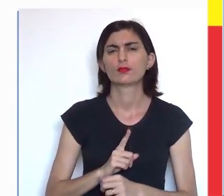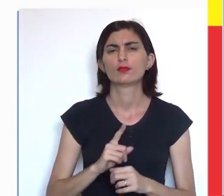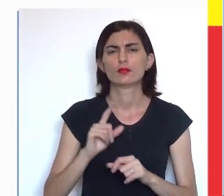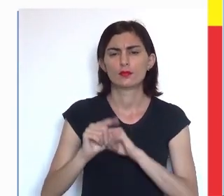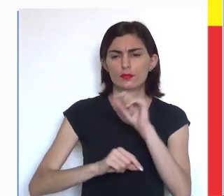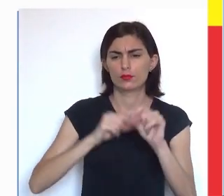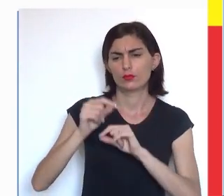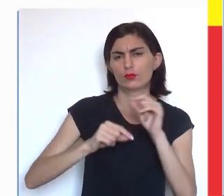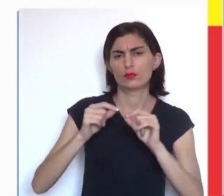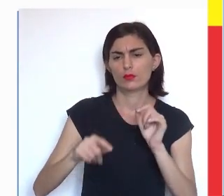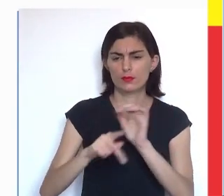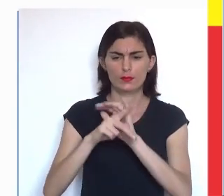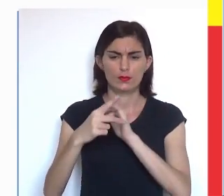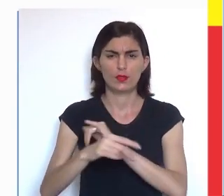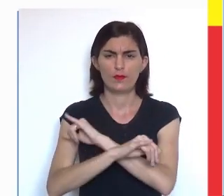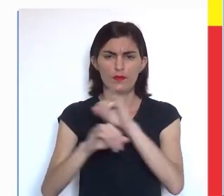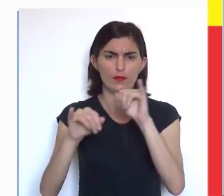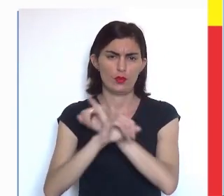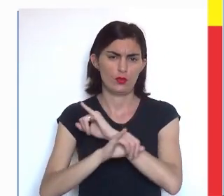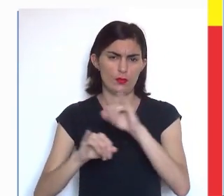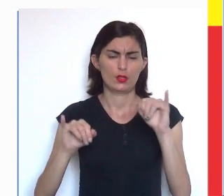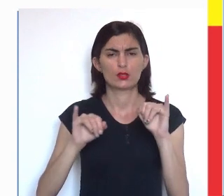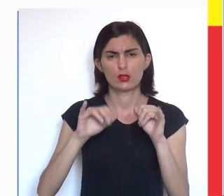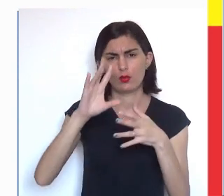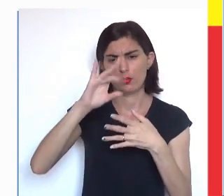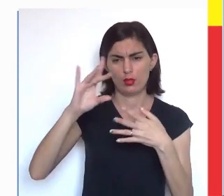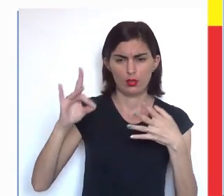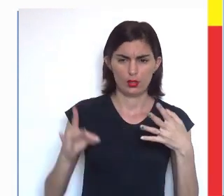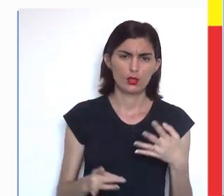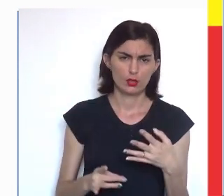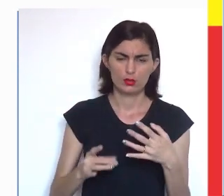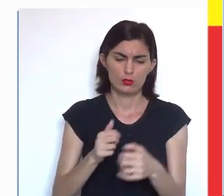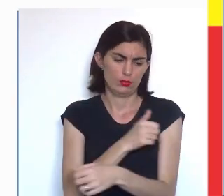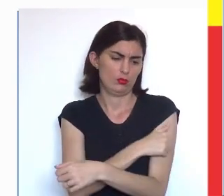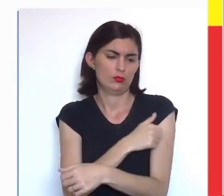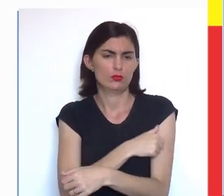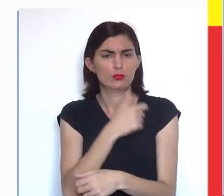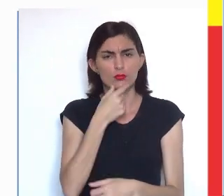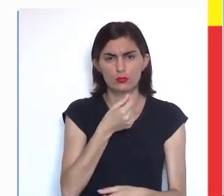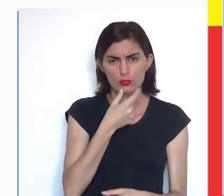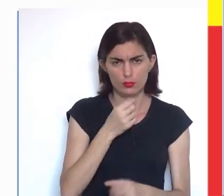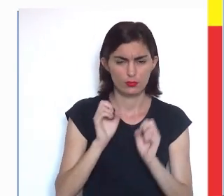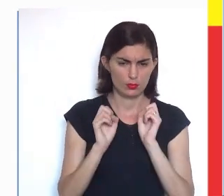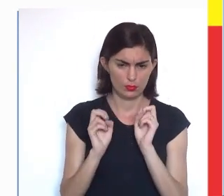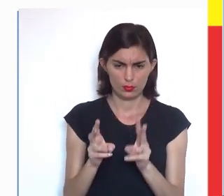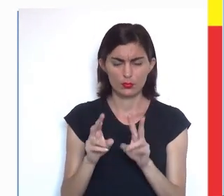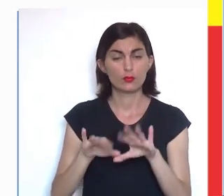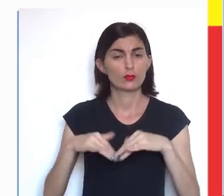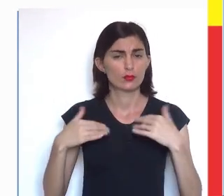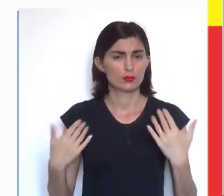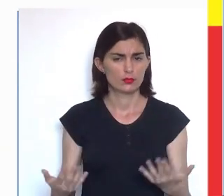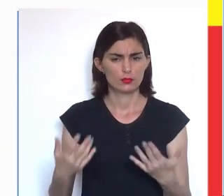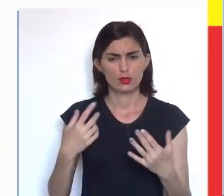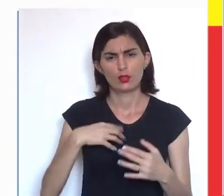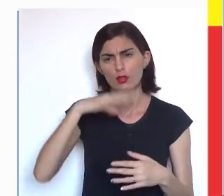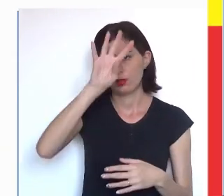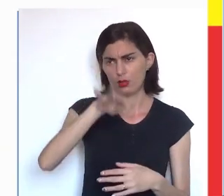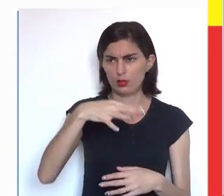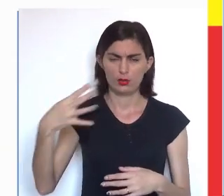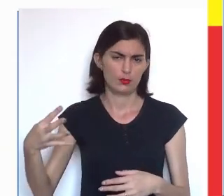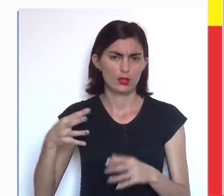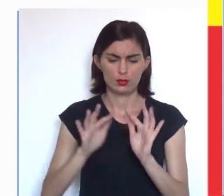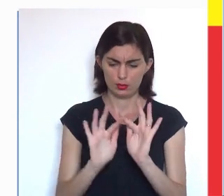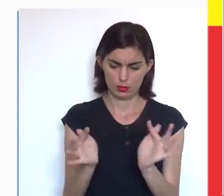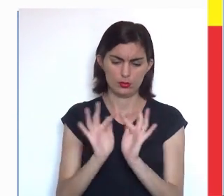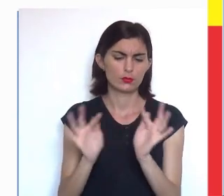a parte, a informação detalhada de alunos. Então, na